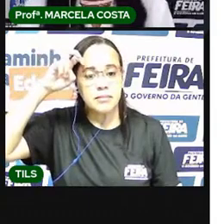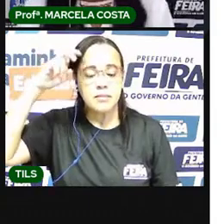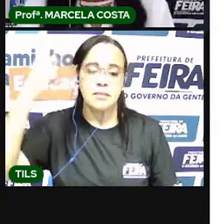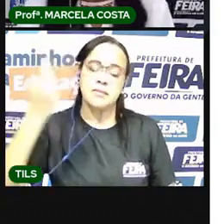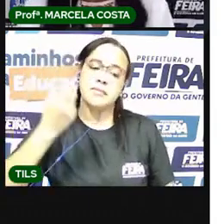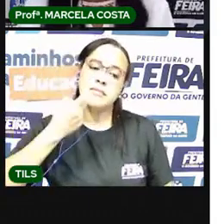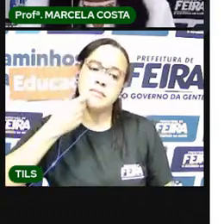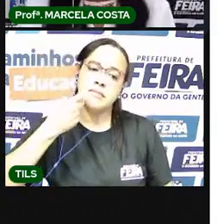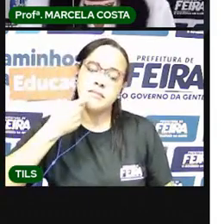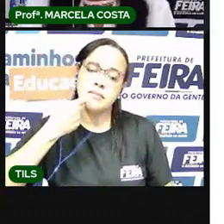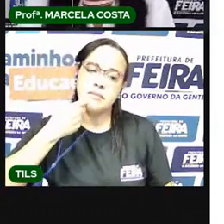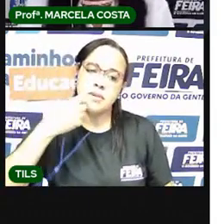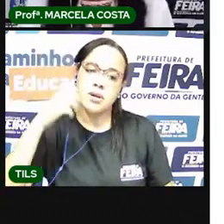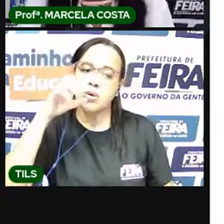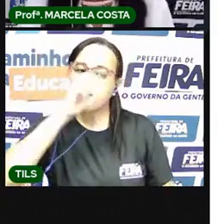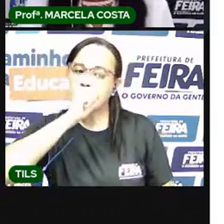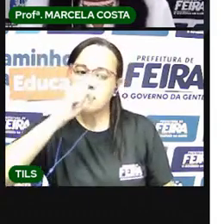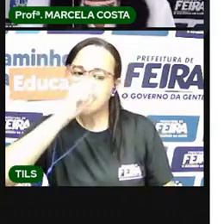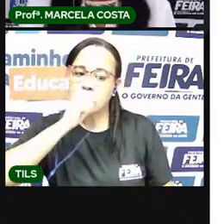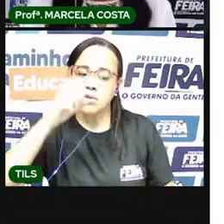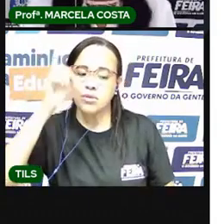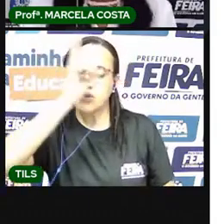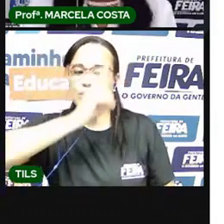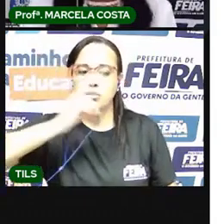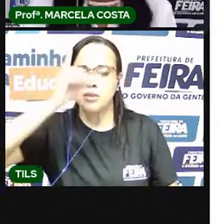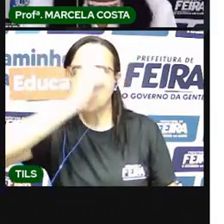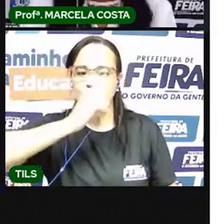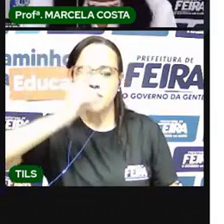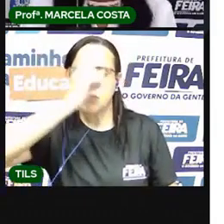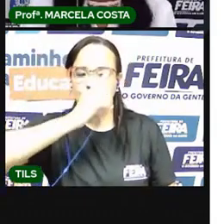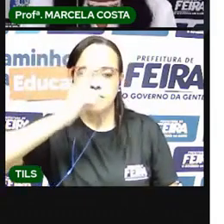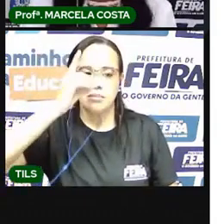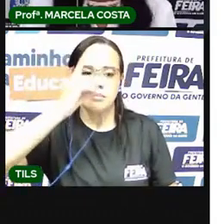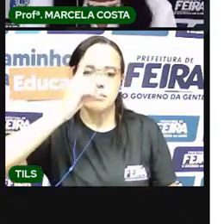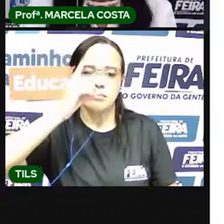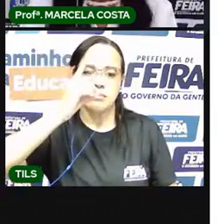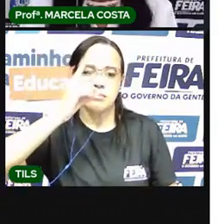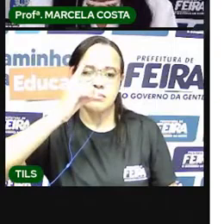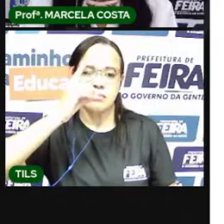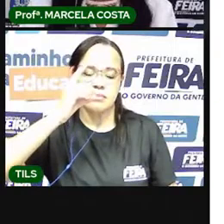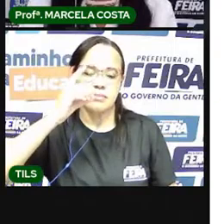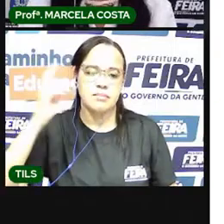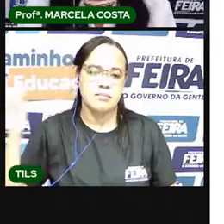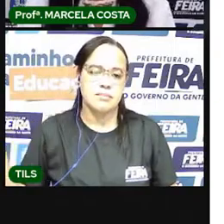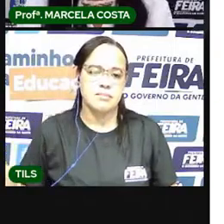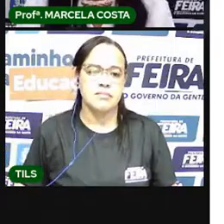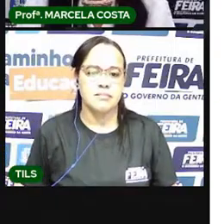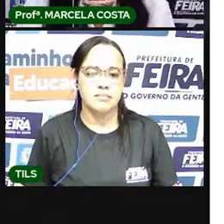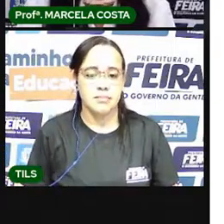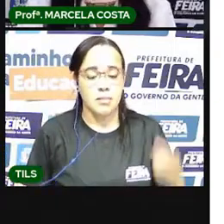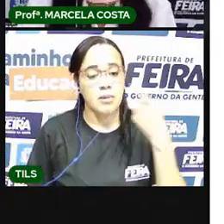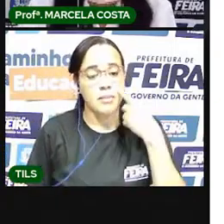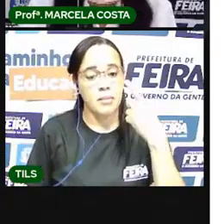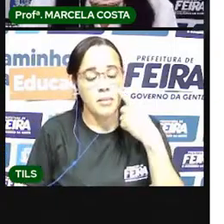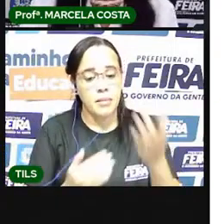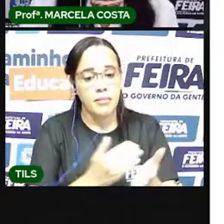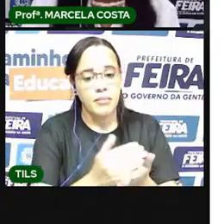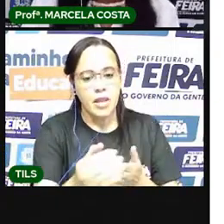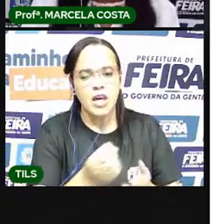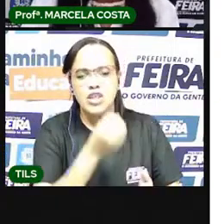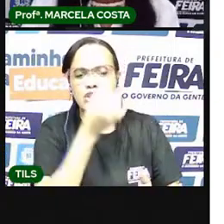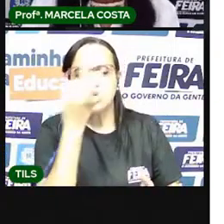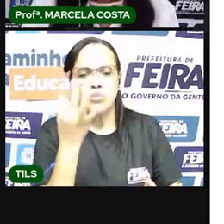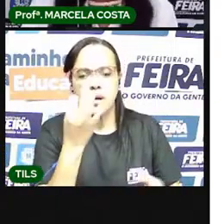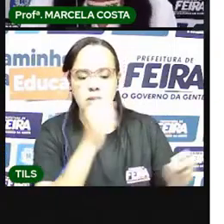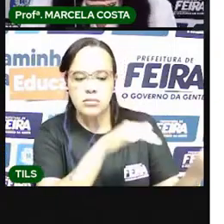a sexta-feira, o sábado e o domingo. Vamos ver agora quantos dias tem uma